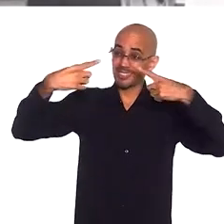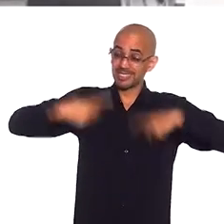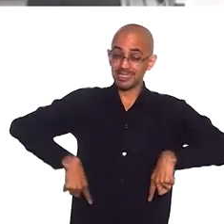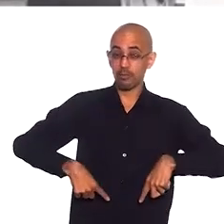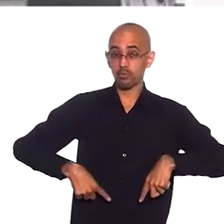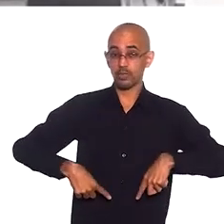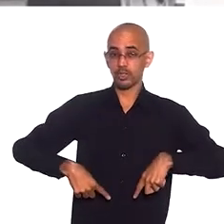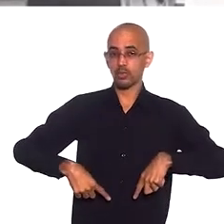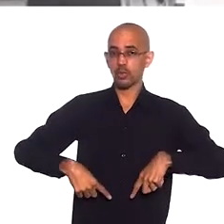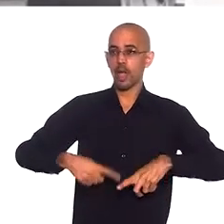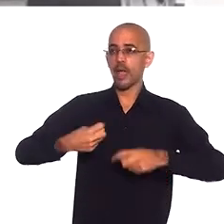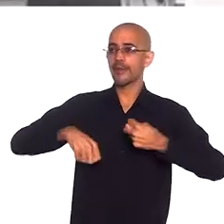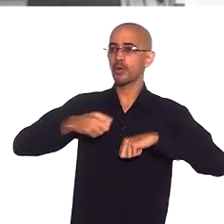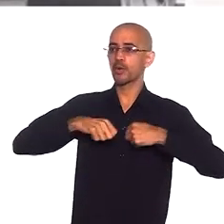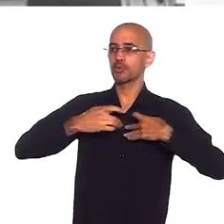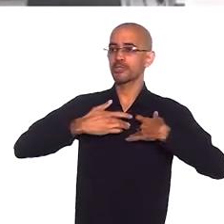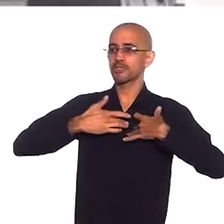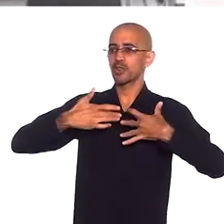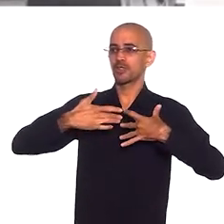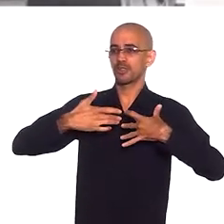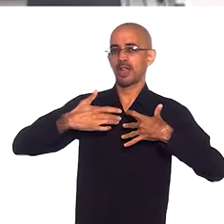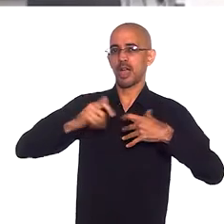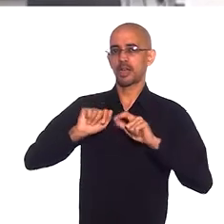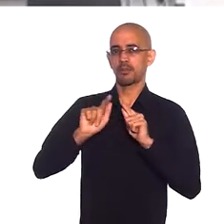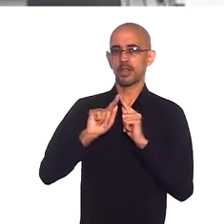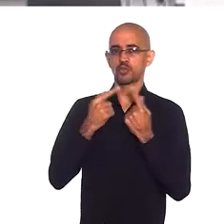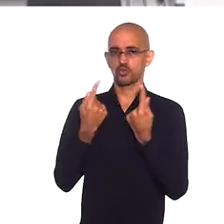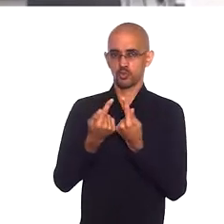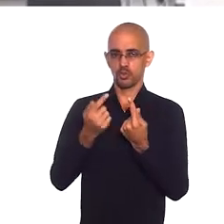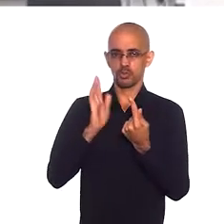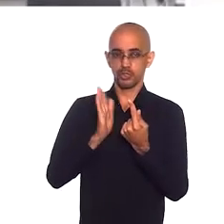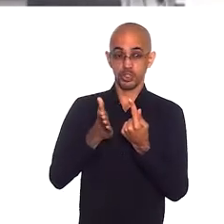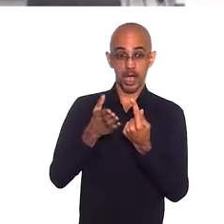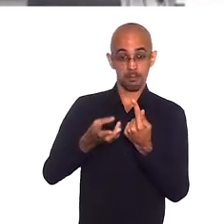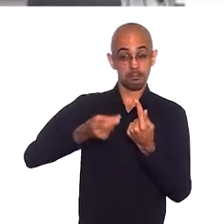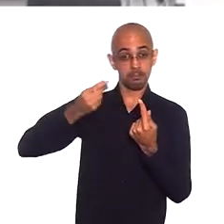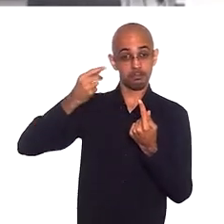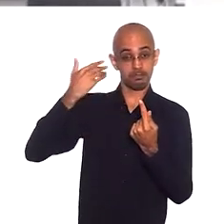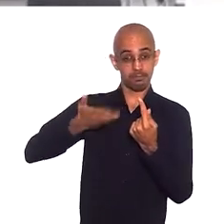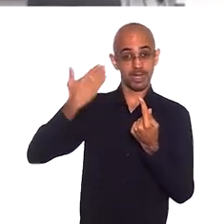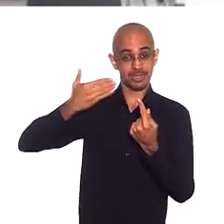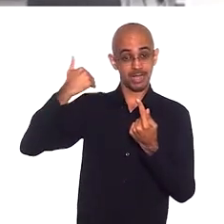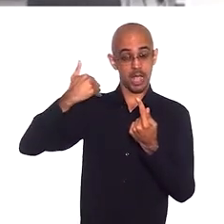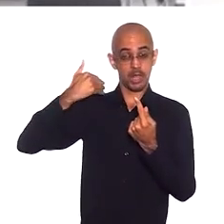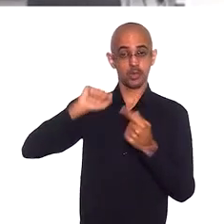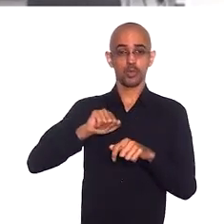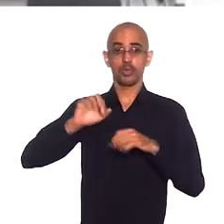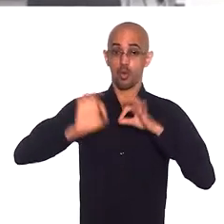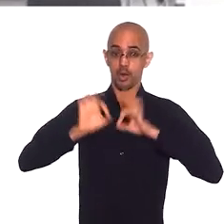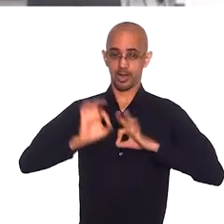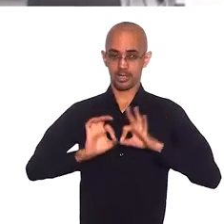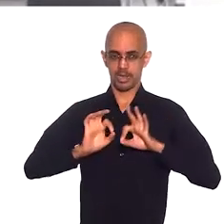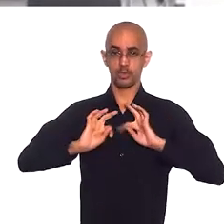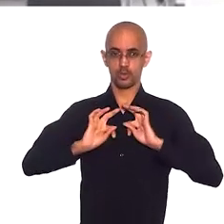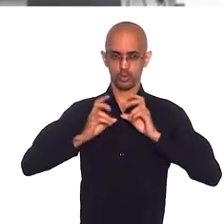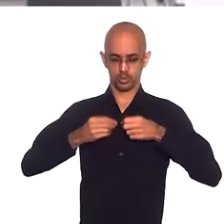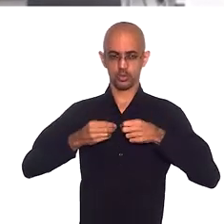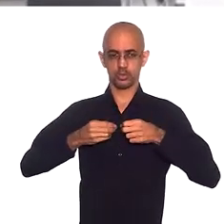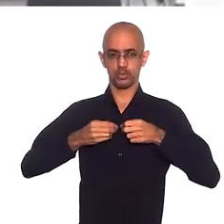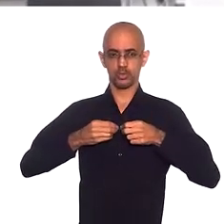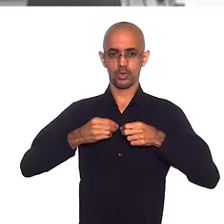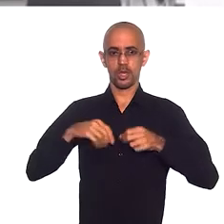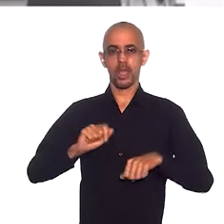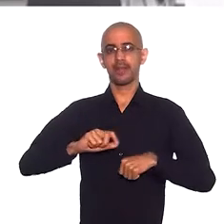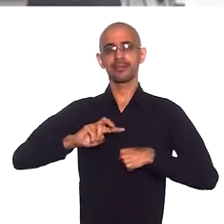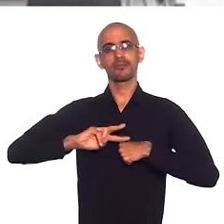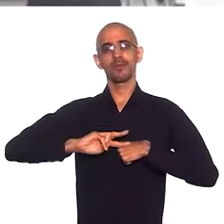a economia solidária para os grupos que já viviam essa economia organizada, ela trouxe